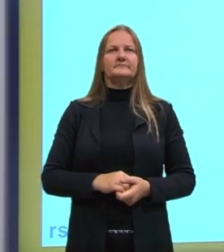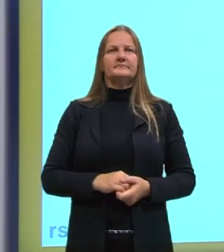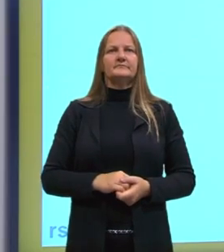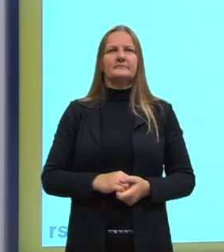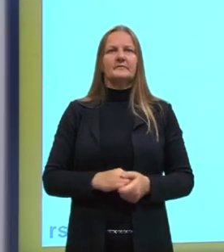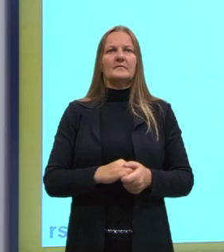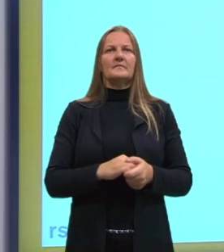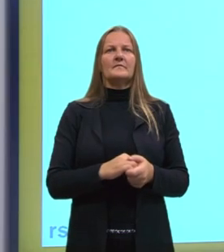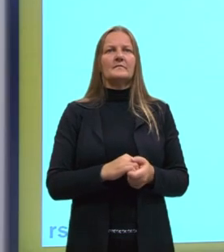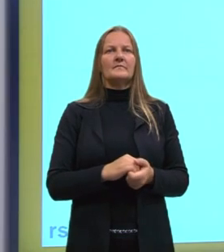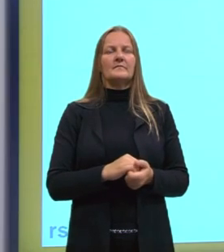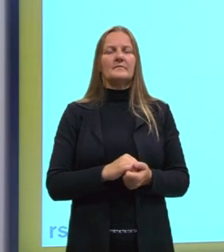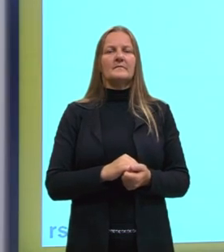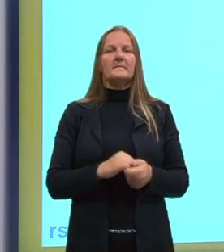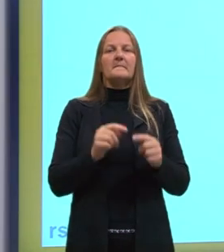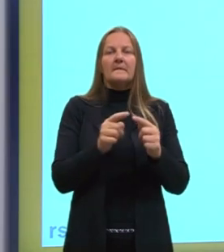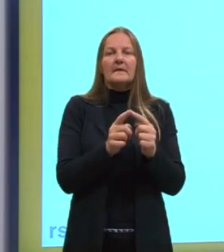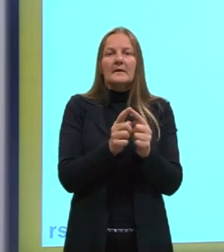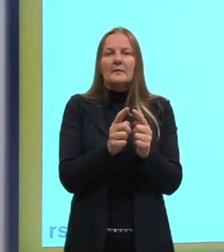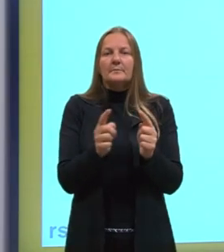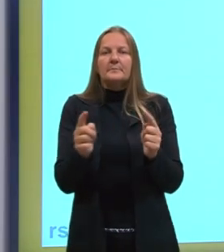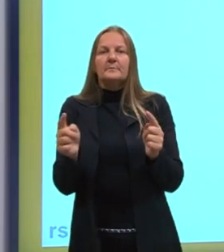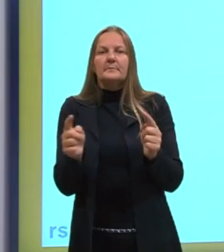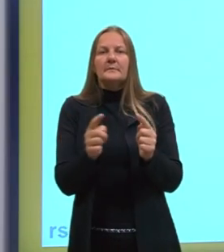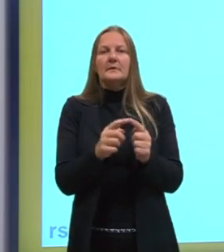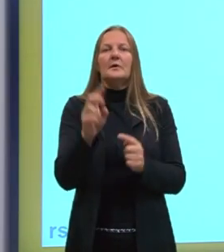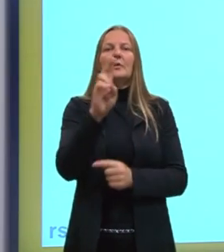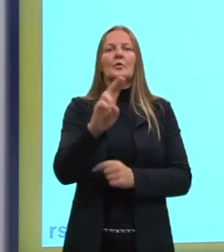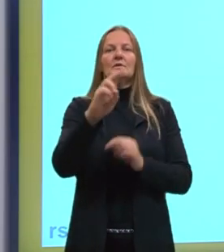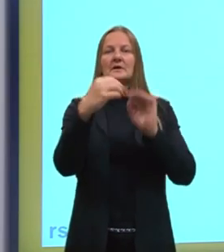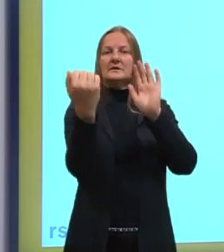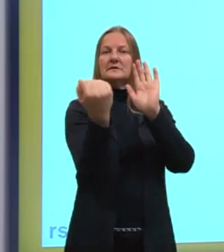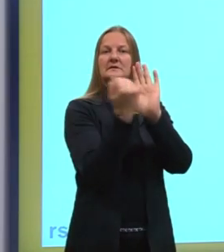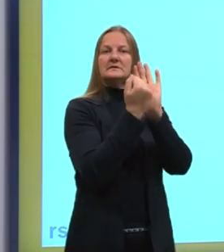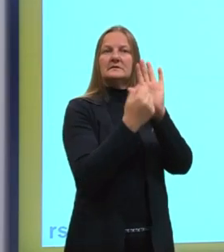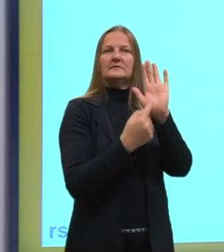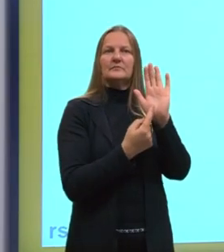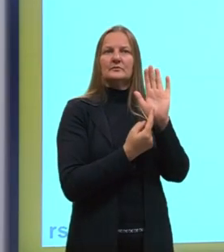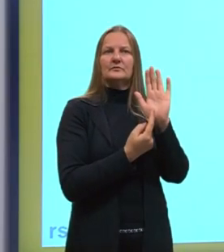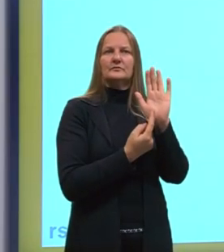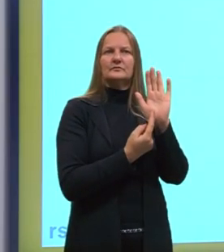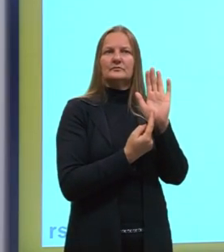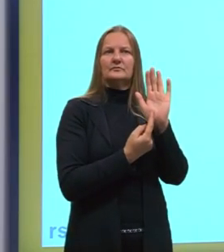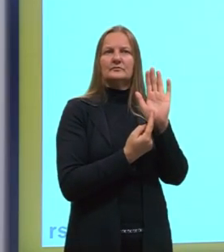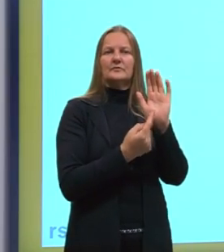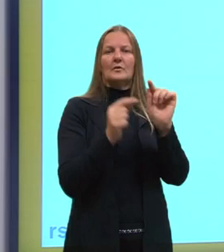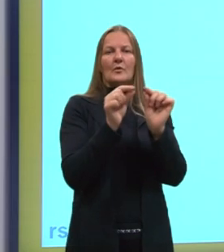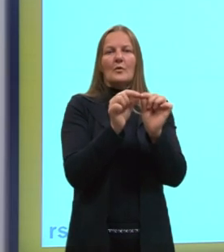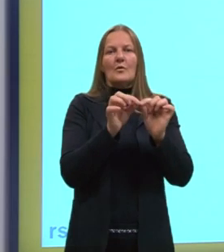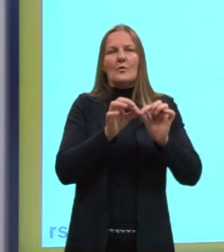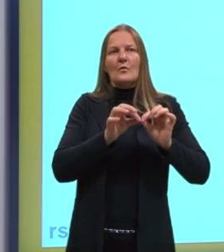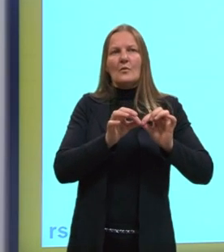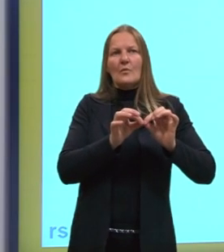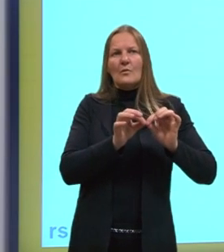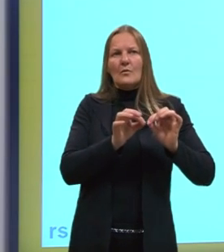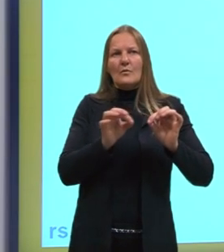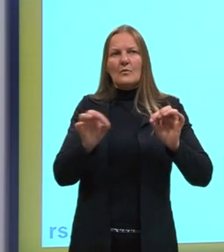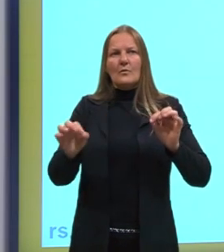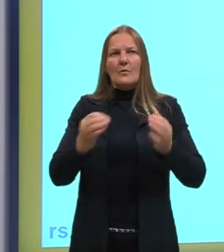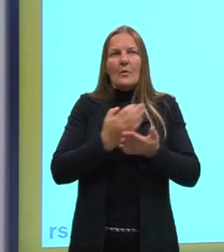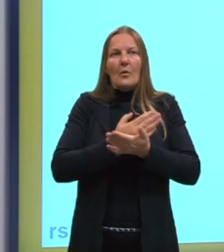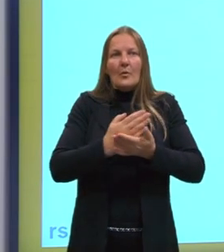A variação do comprimento final. A gente utiliza, então, para saber esse valor, o comprimento inicial,